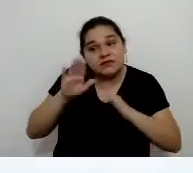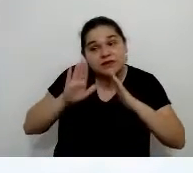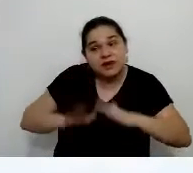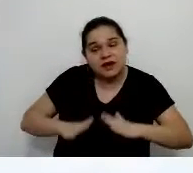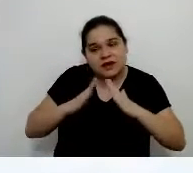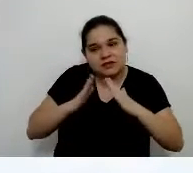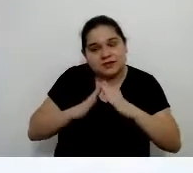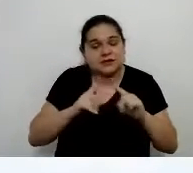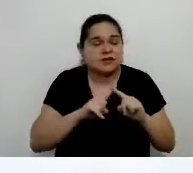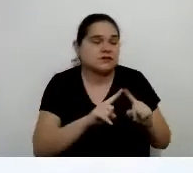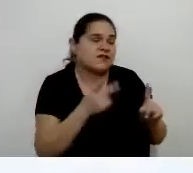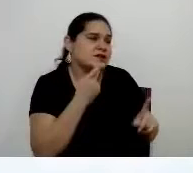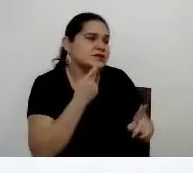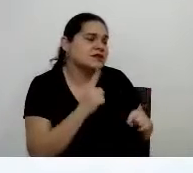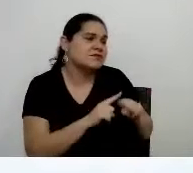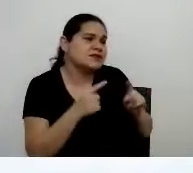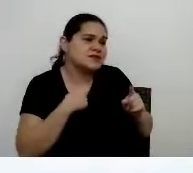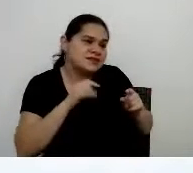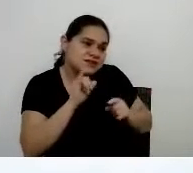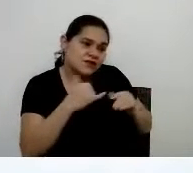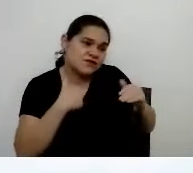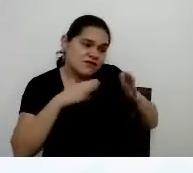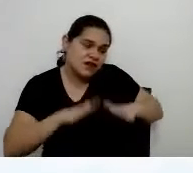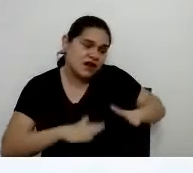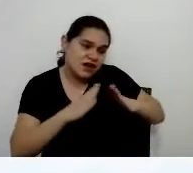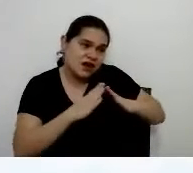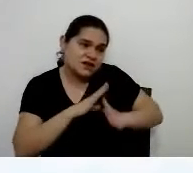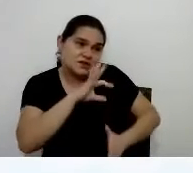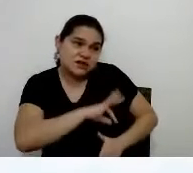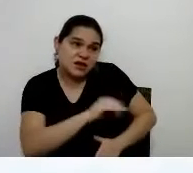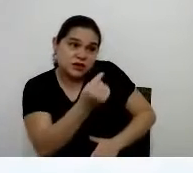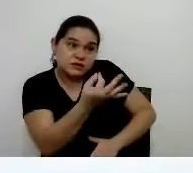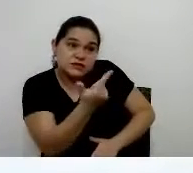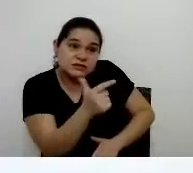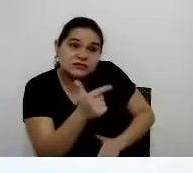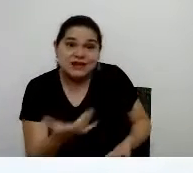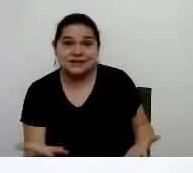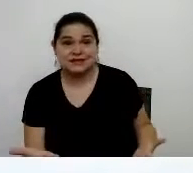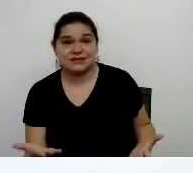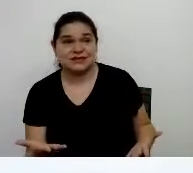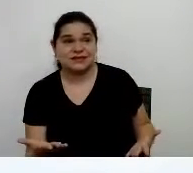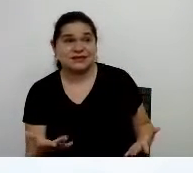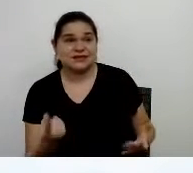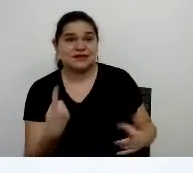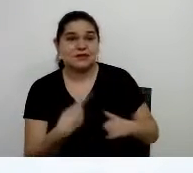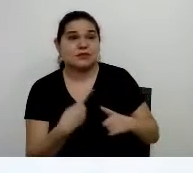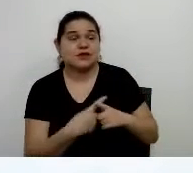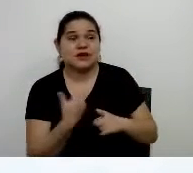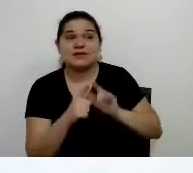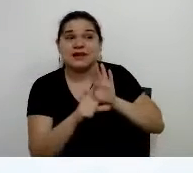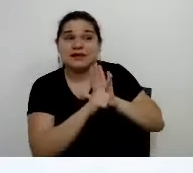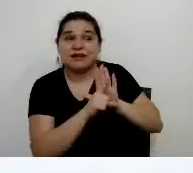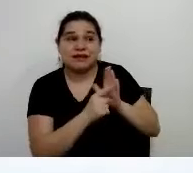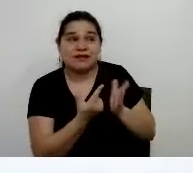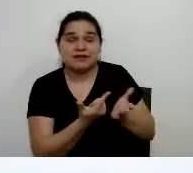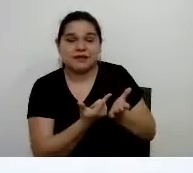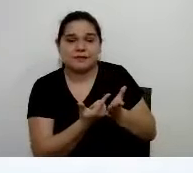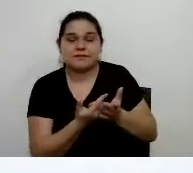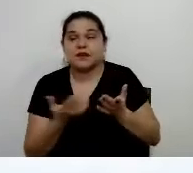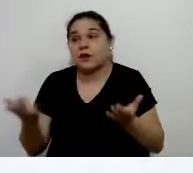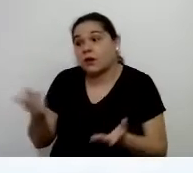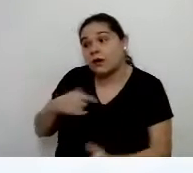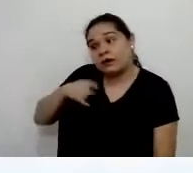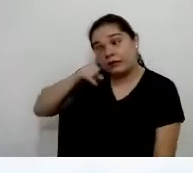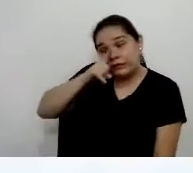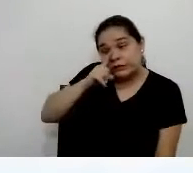dizer assim para o médico, doutor, só que eu ficando em casa, eu com o risco de nem receber, porque não tem mais lei que me ampara. Aí o médico vai dizer, olha, você sabe que o